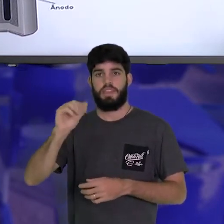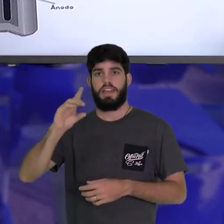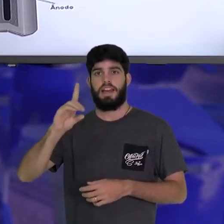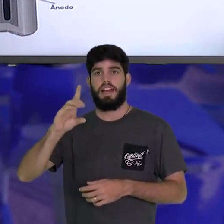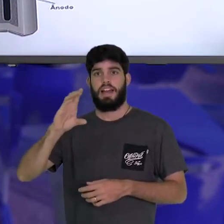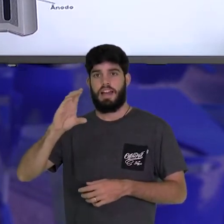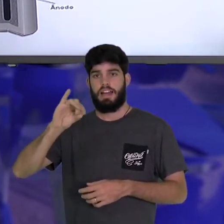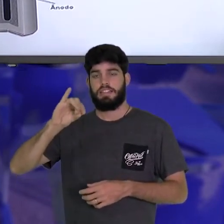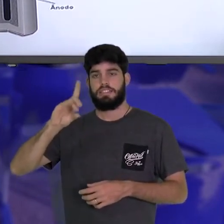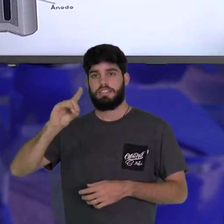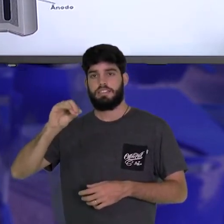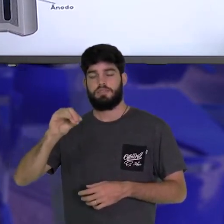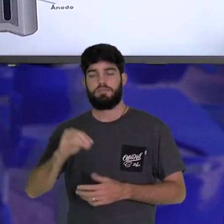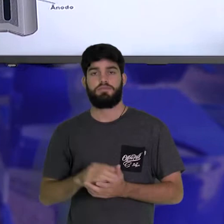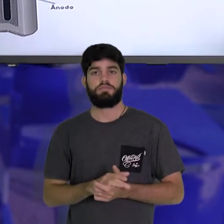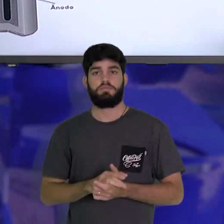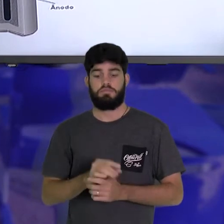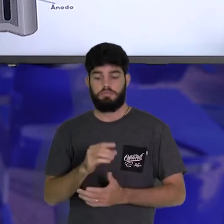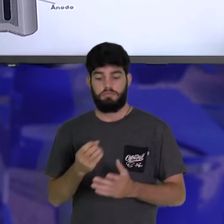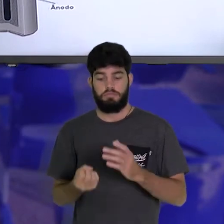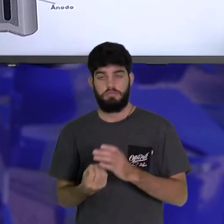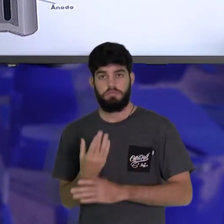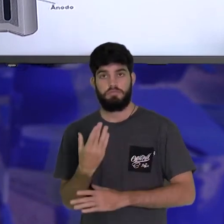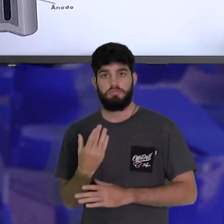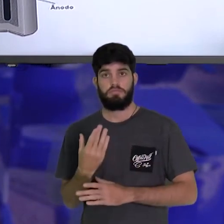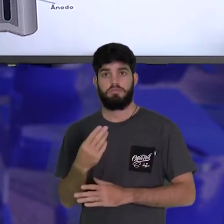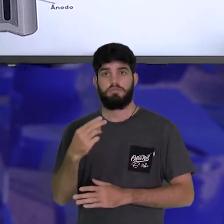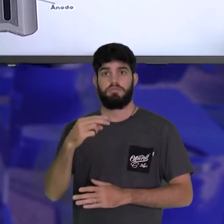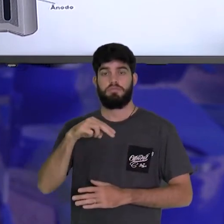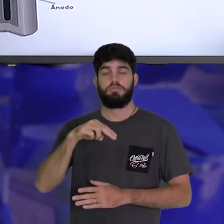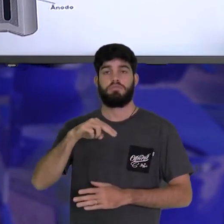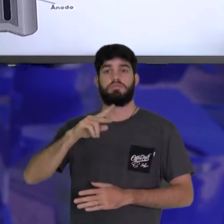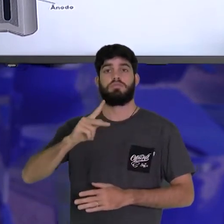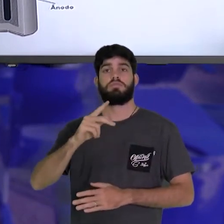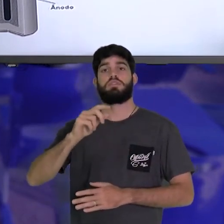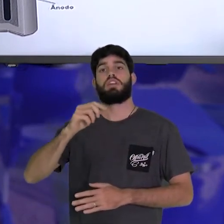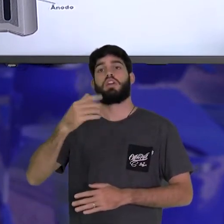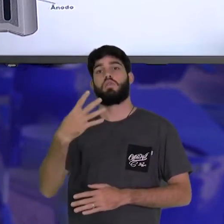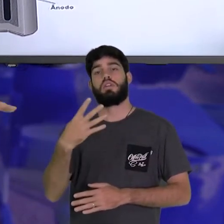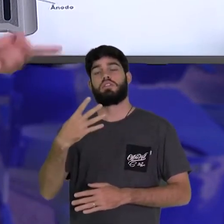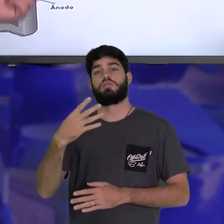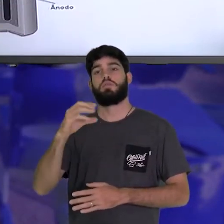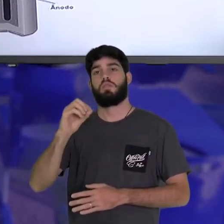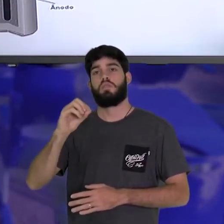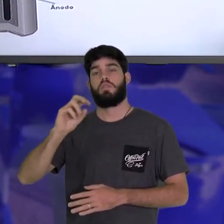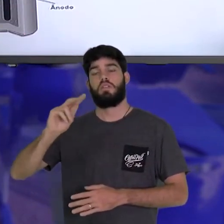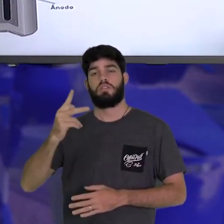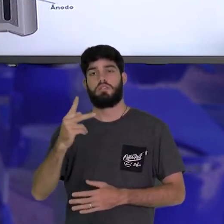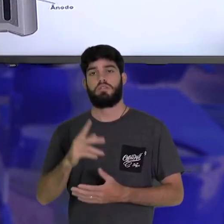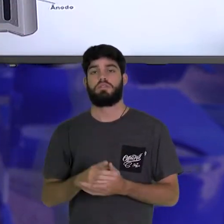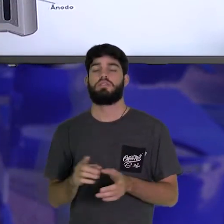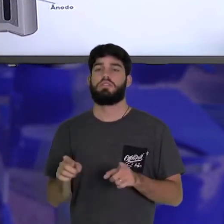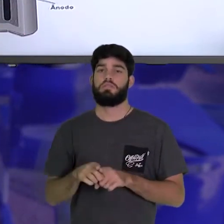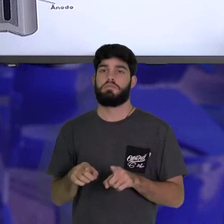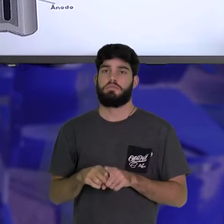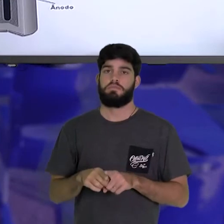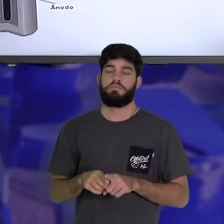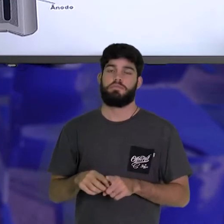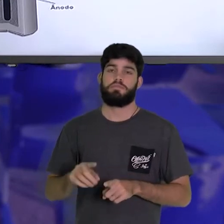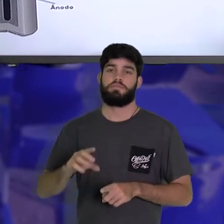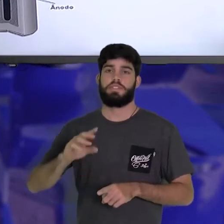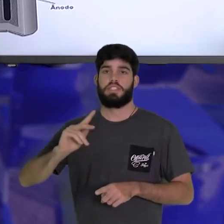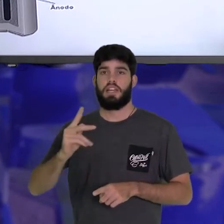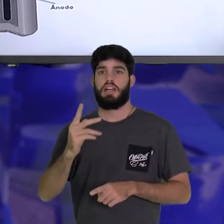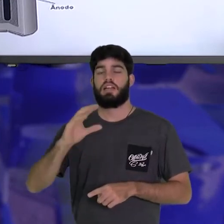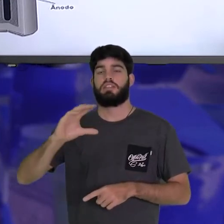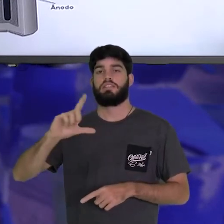hidróxido de amônio, hidróxido de amônio, NH4OH, que é uma base fraca, e do ácido clorídrico, HCl, que